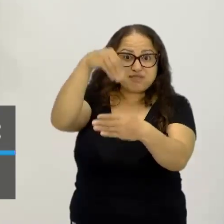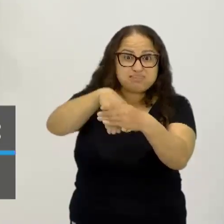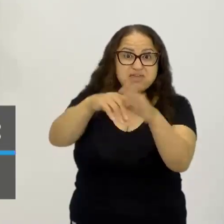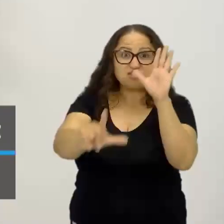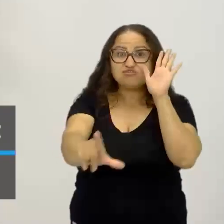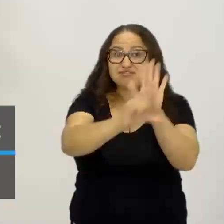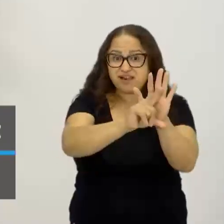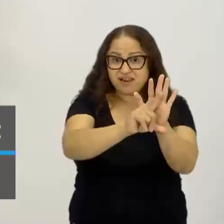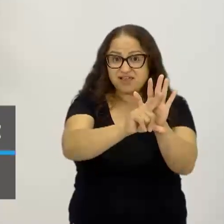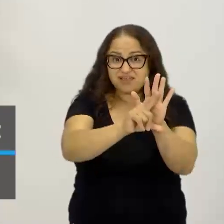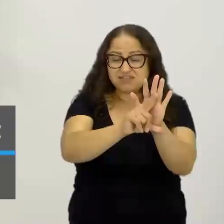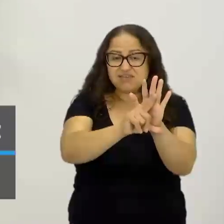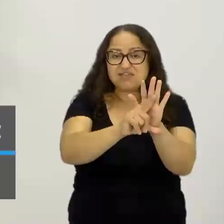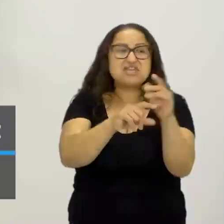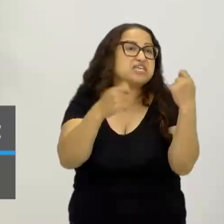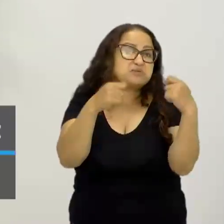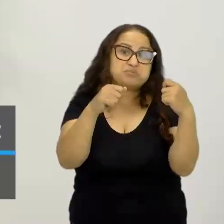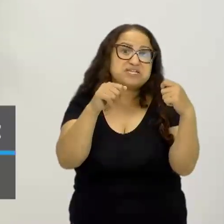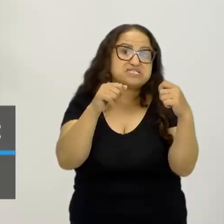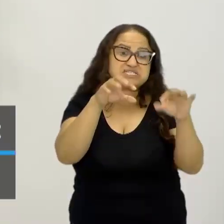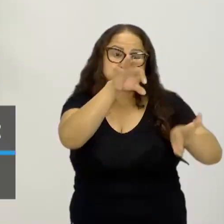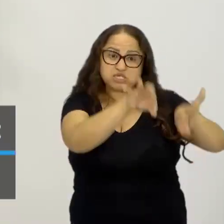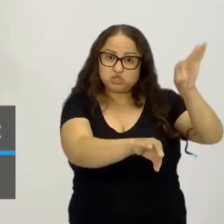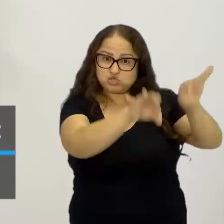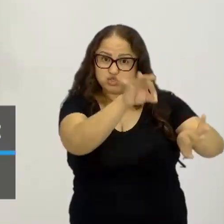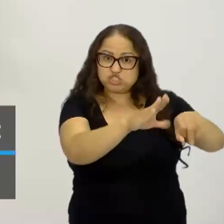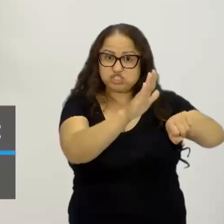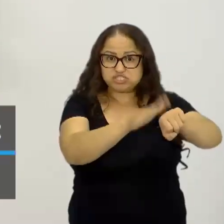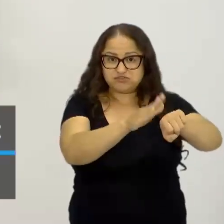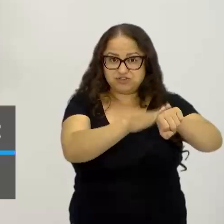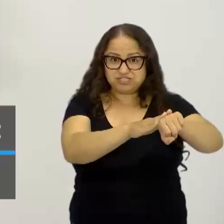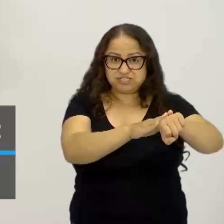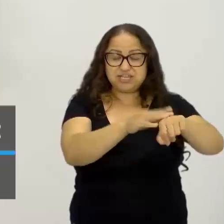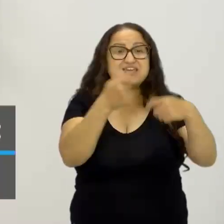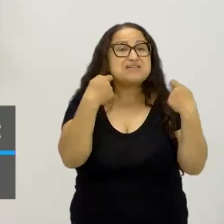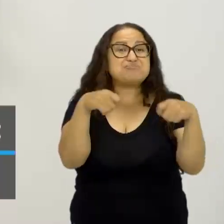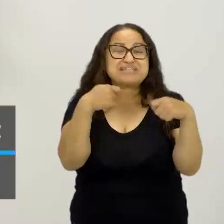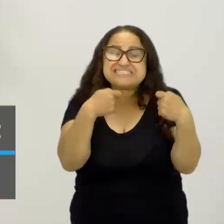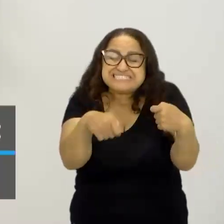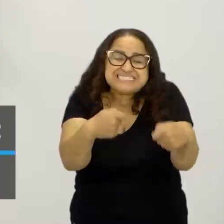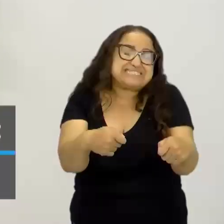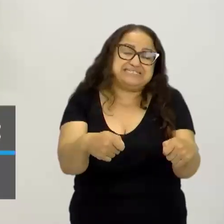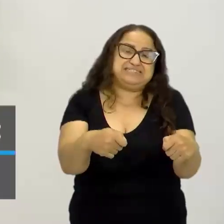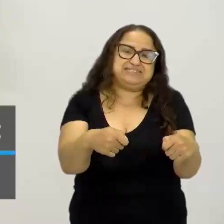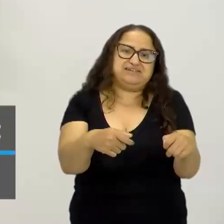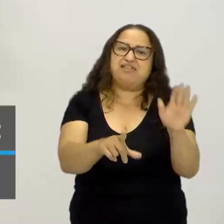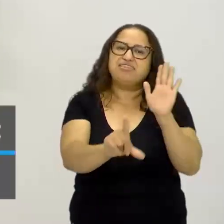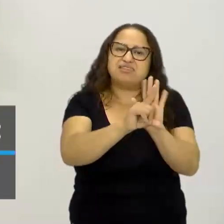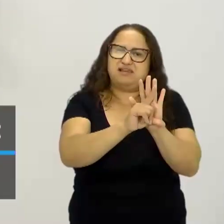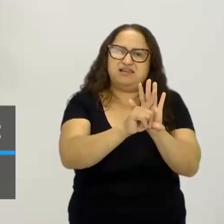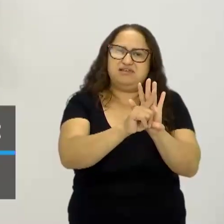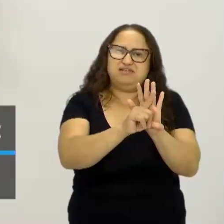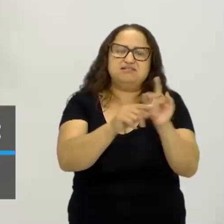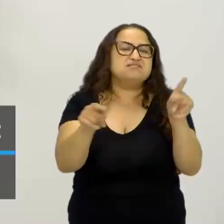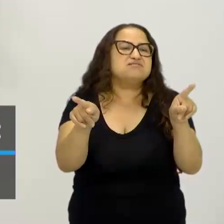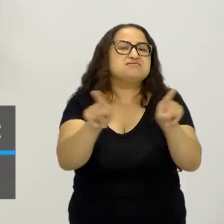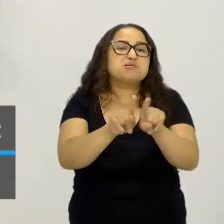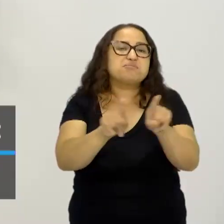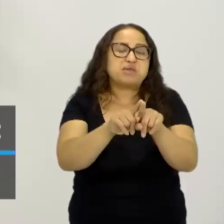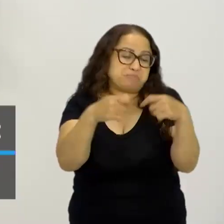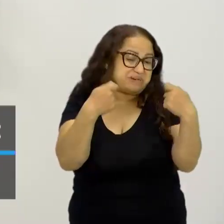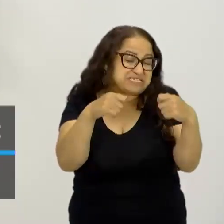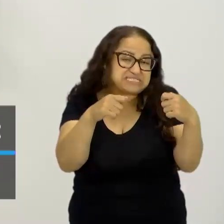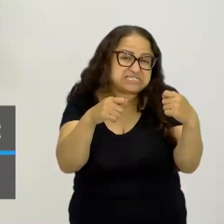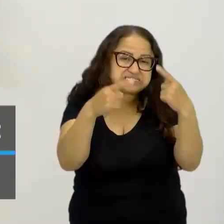alegação de que deve fazer justiça, ele precisa, ele necessita da lei, da violência ao seu lado.